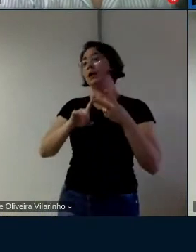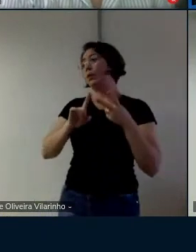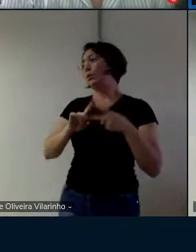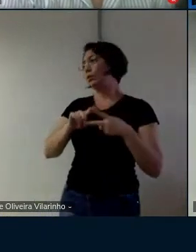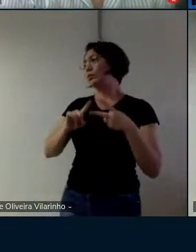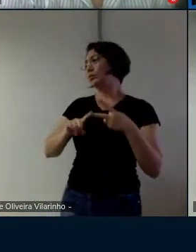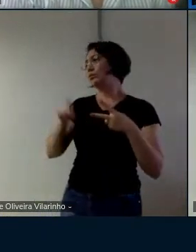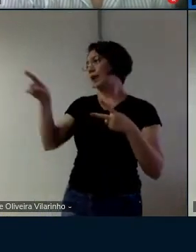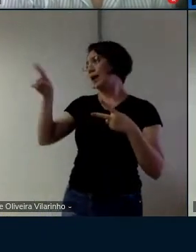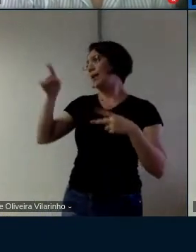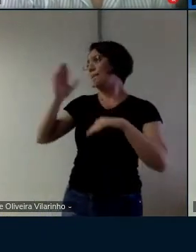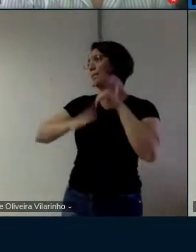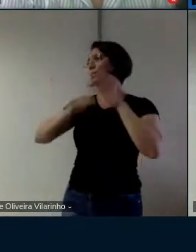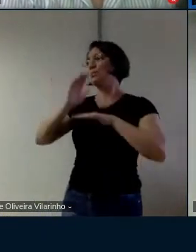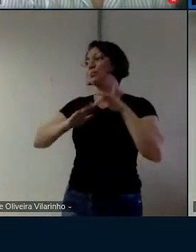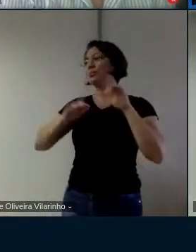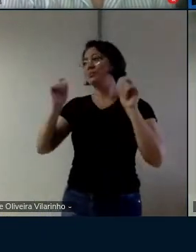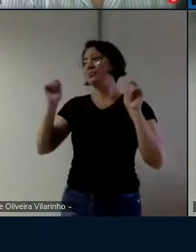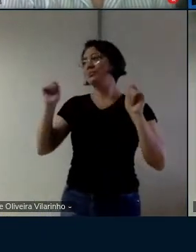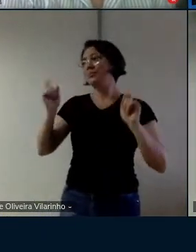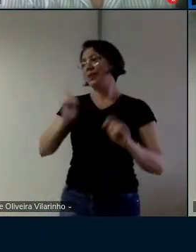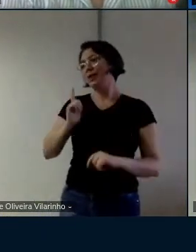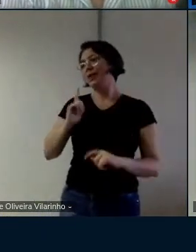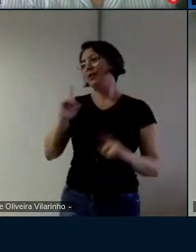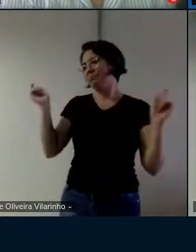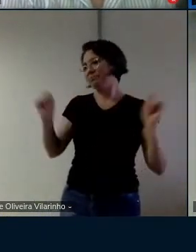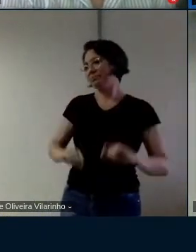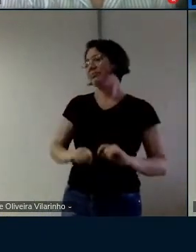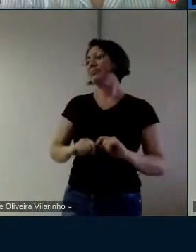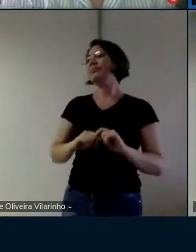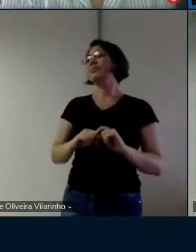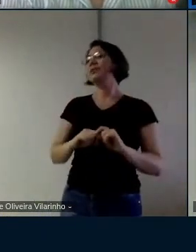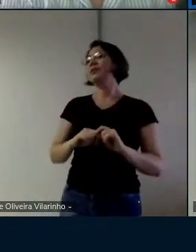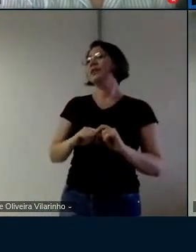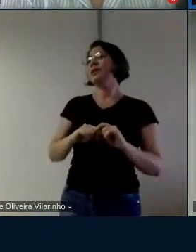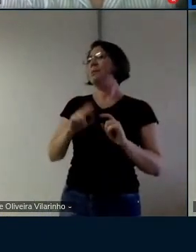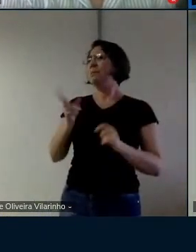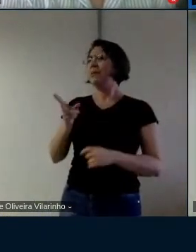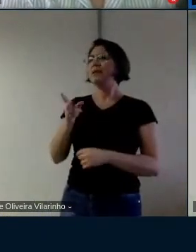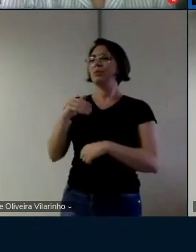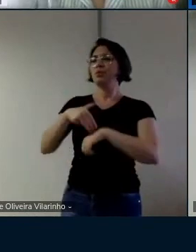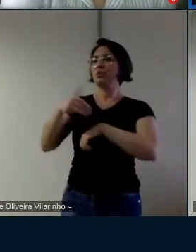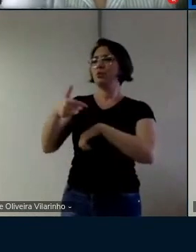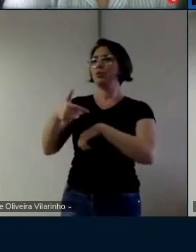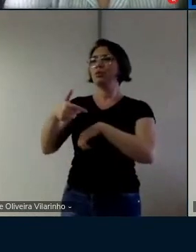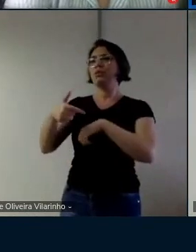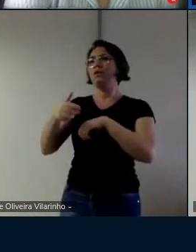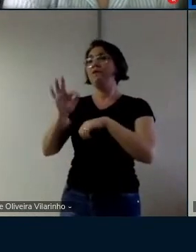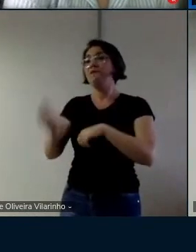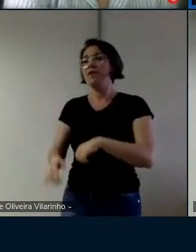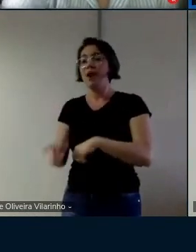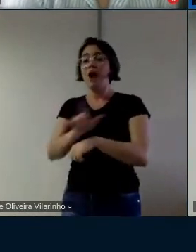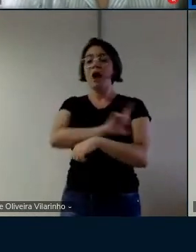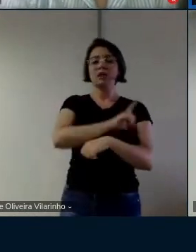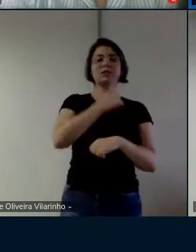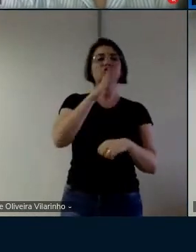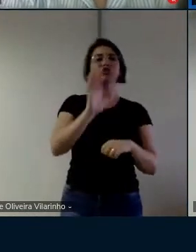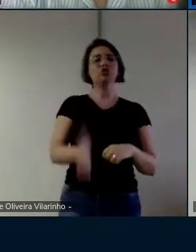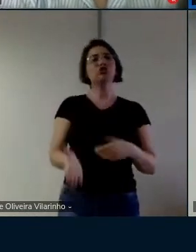já com a potencial que ela tinha mesmo antes de terminar o mestrado ela já estava com o músculo no grupo né